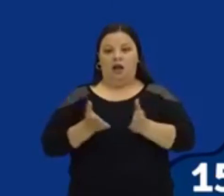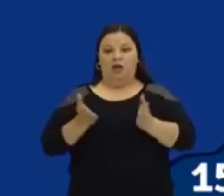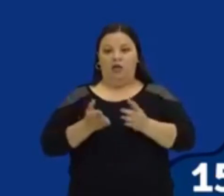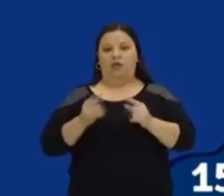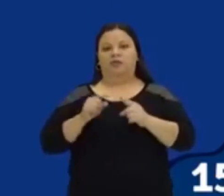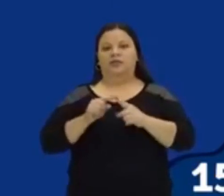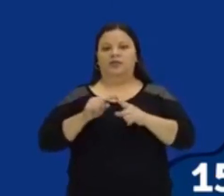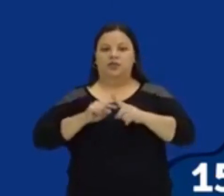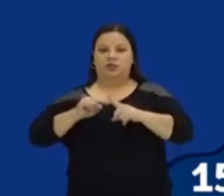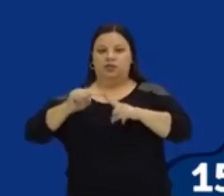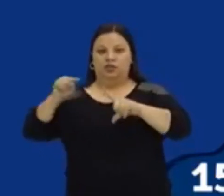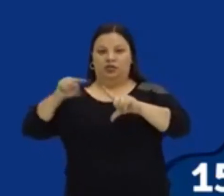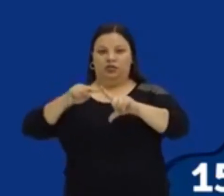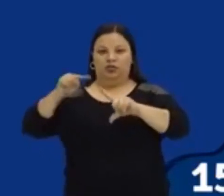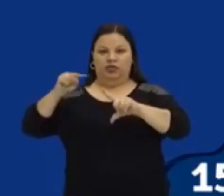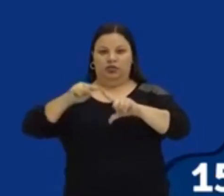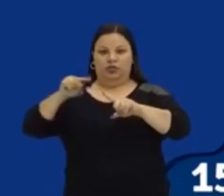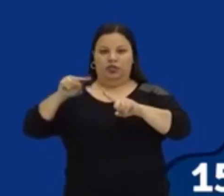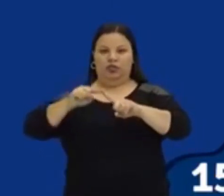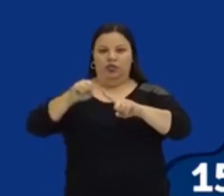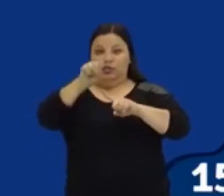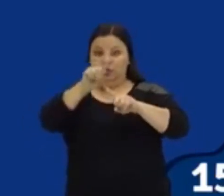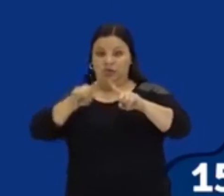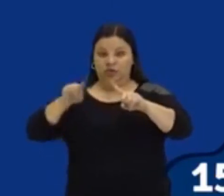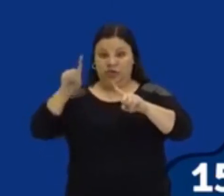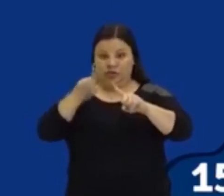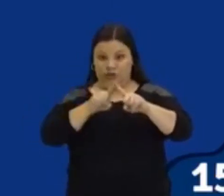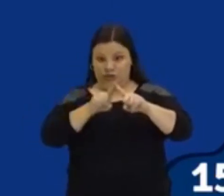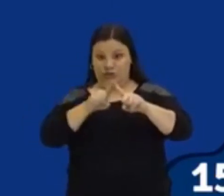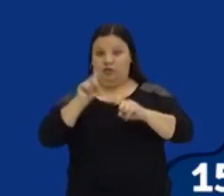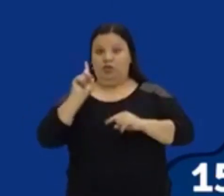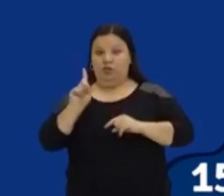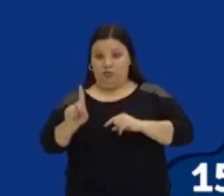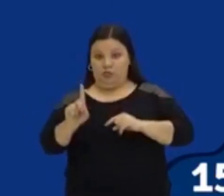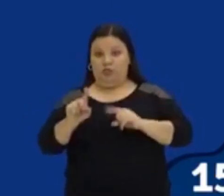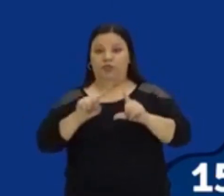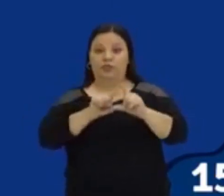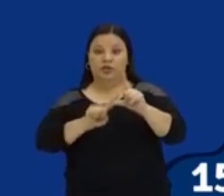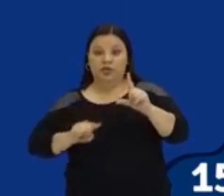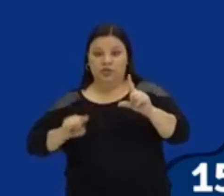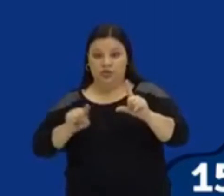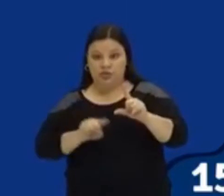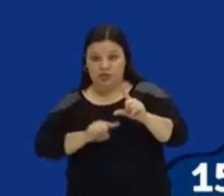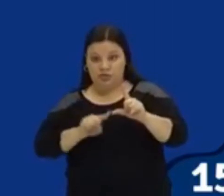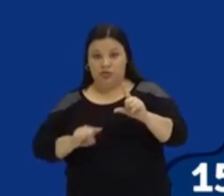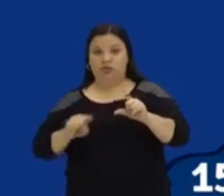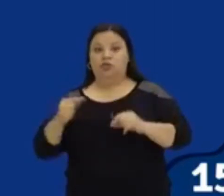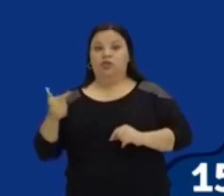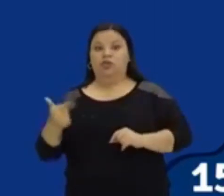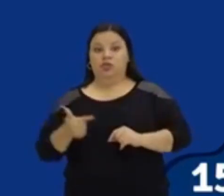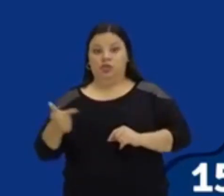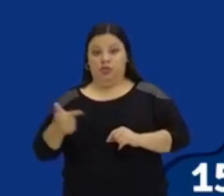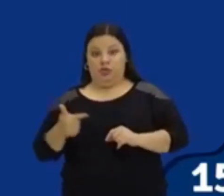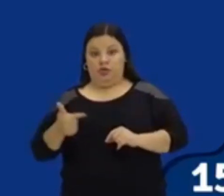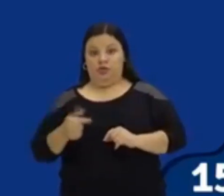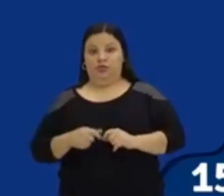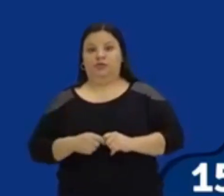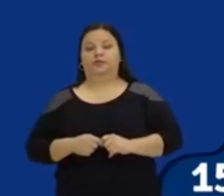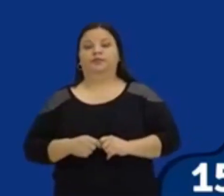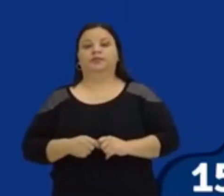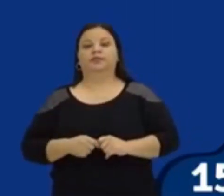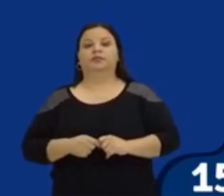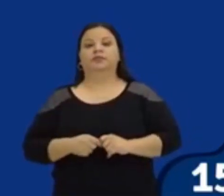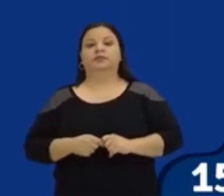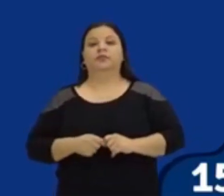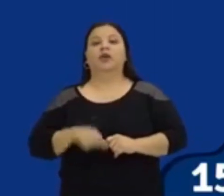né? De x linha e o x duas linhas, olha. Então aqui eu tenho x uma linha vai